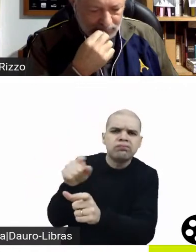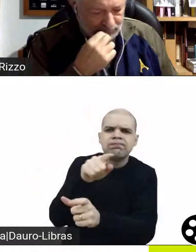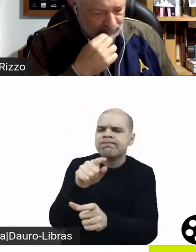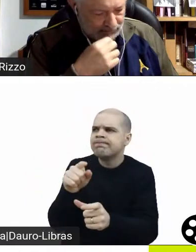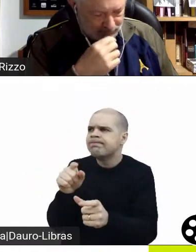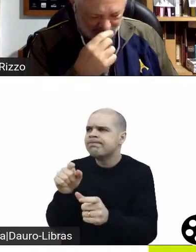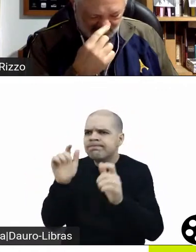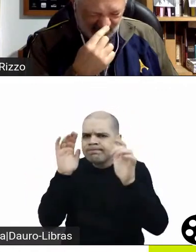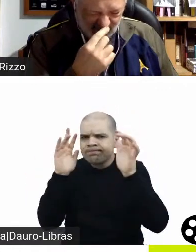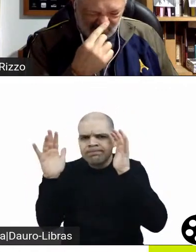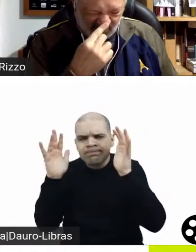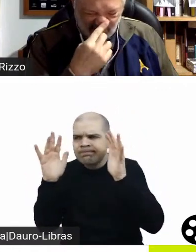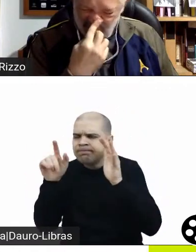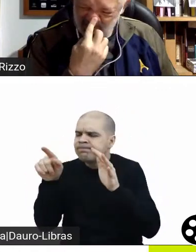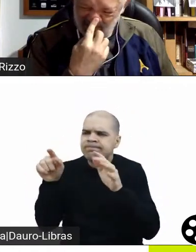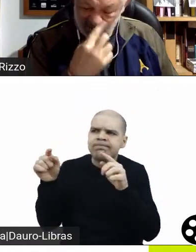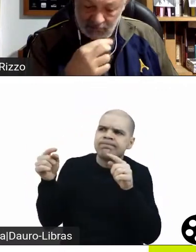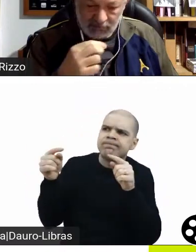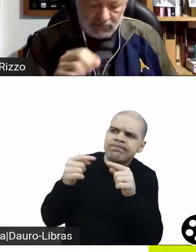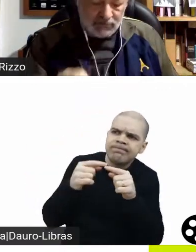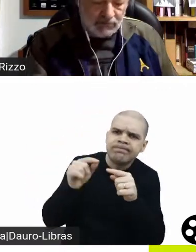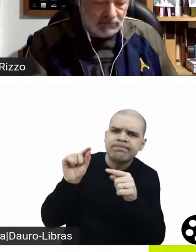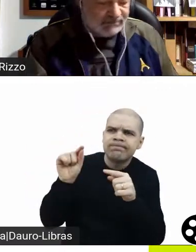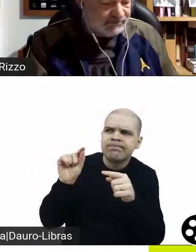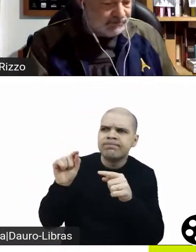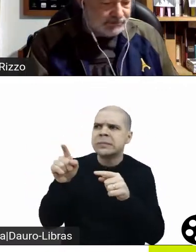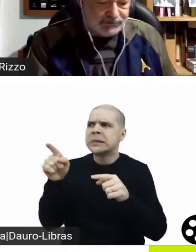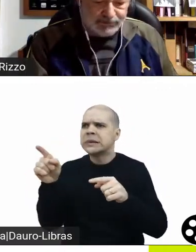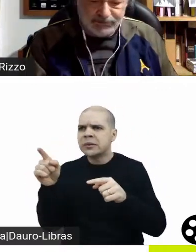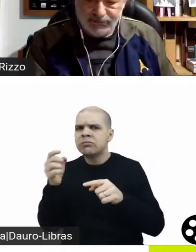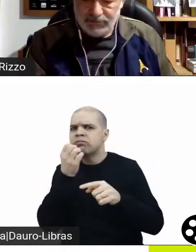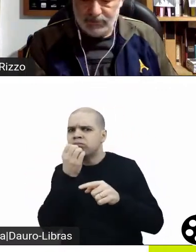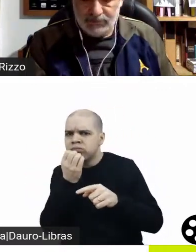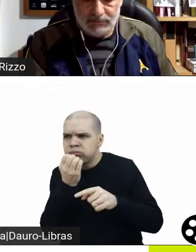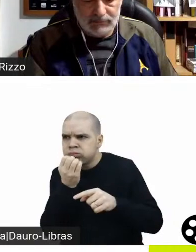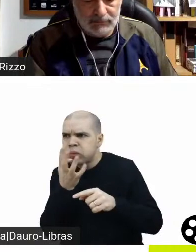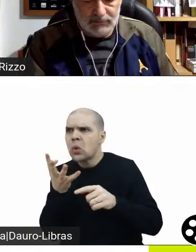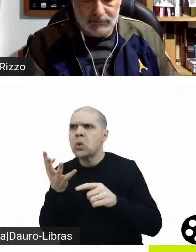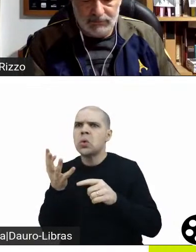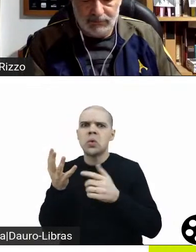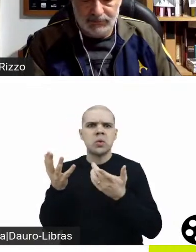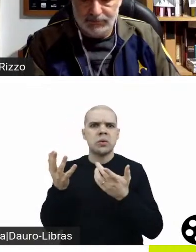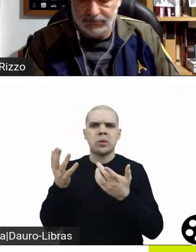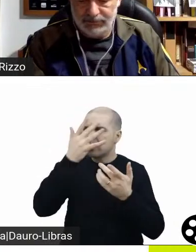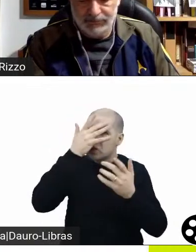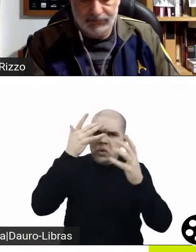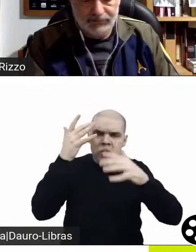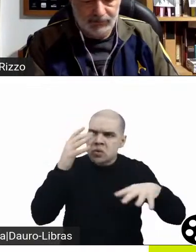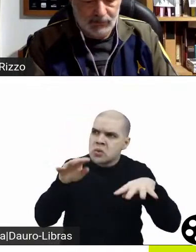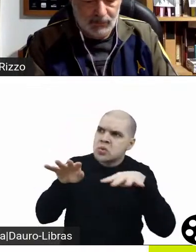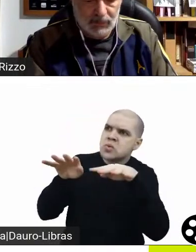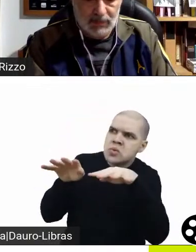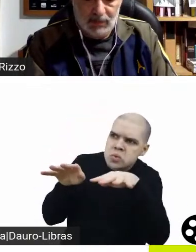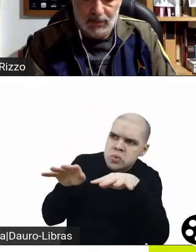teatro, mas falar um pouco da importância dessas duas atrizes com interpretação para o arco desses personagens.